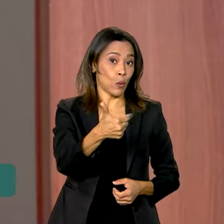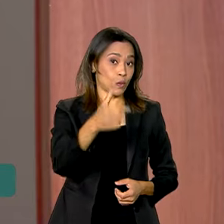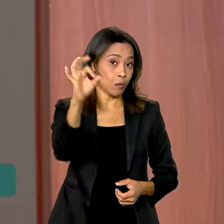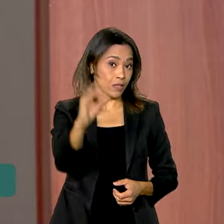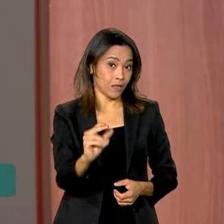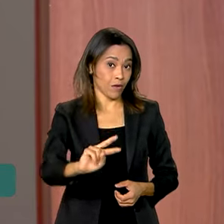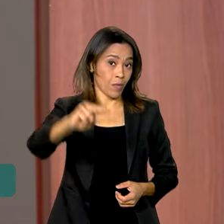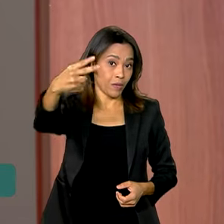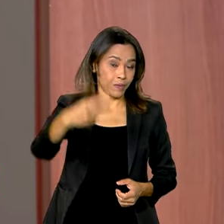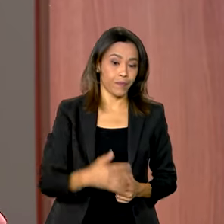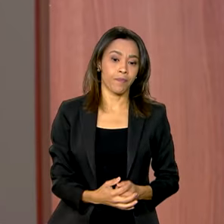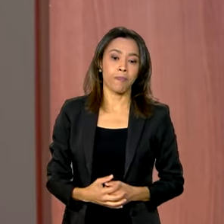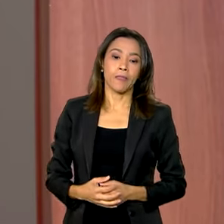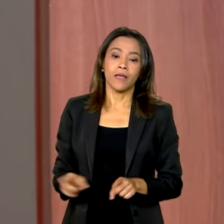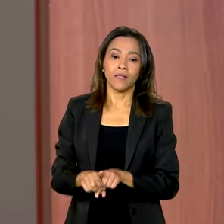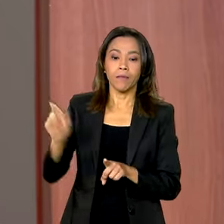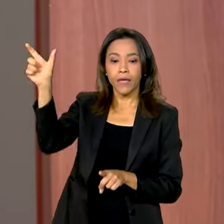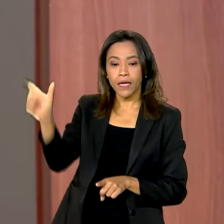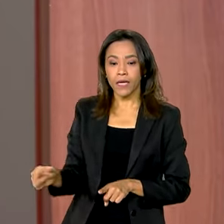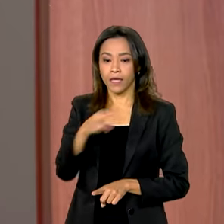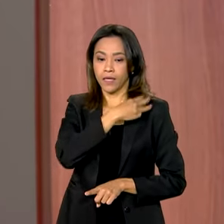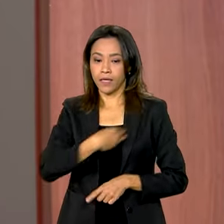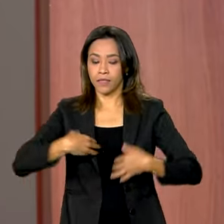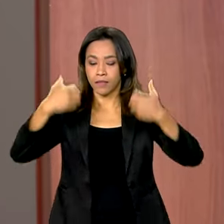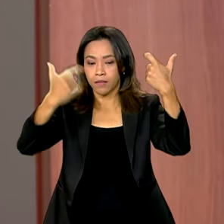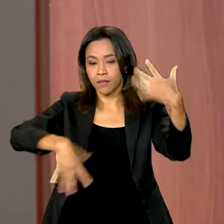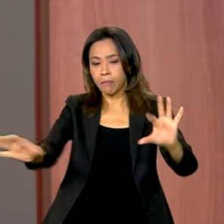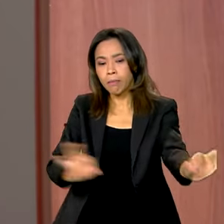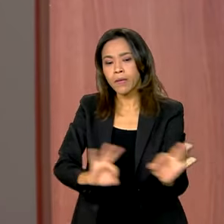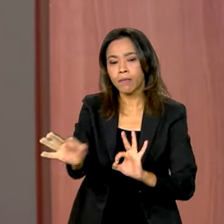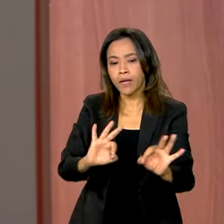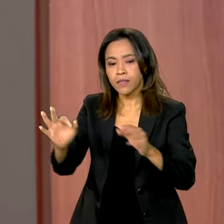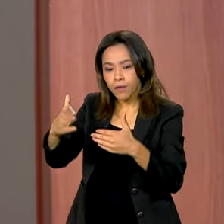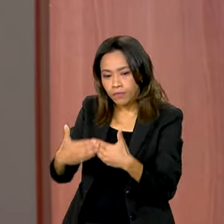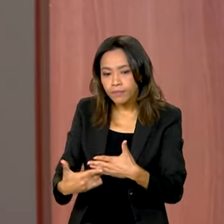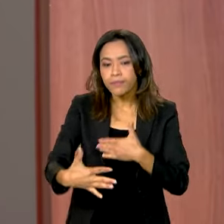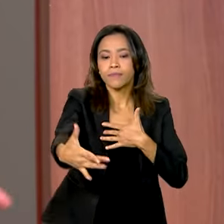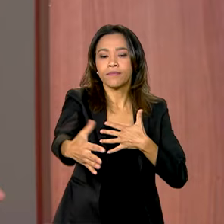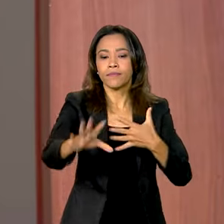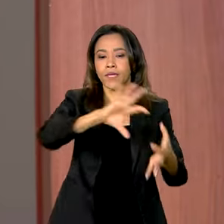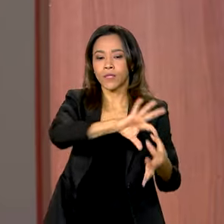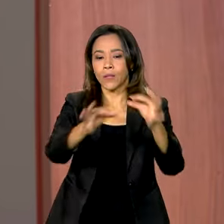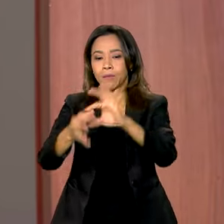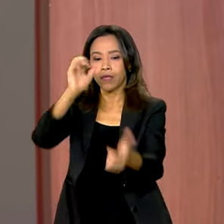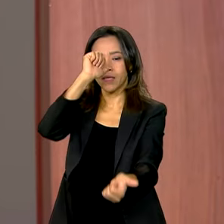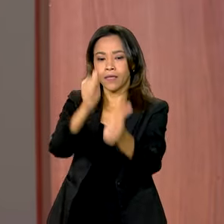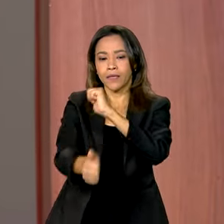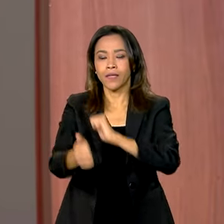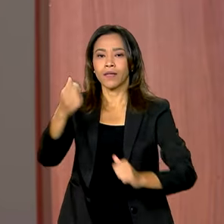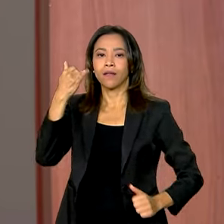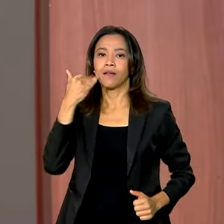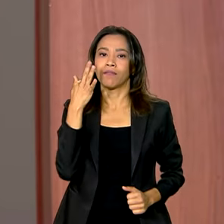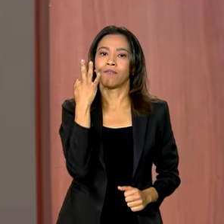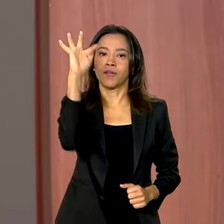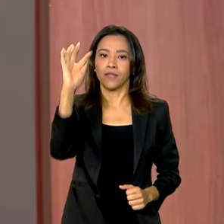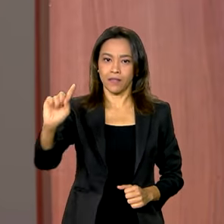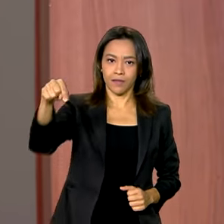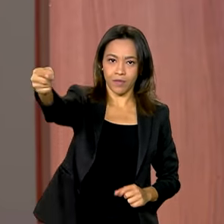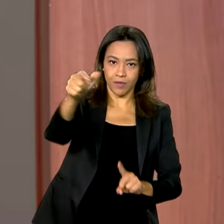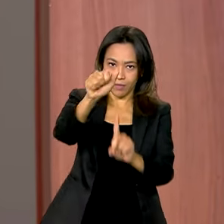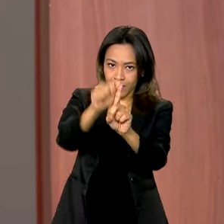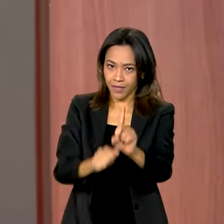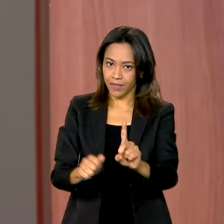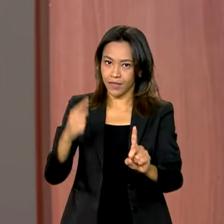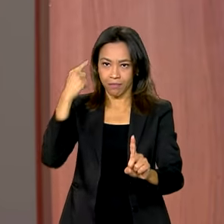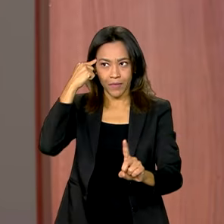isso, e ministro Fufuca falou também da preparação do Brasil para as próximas Olimpíadas em Paris, que agora, no mês que vem. Ele está otimista